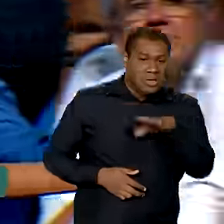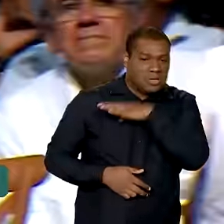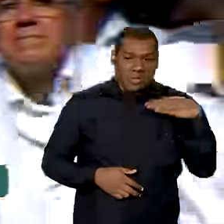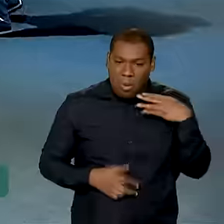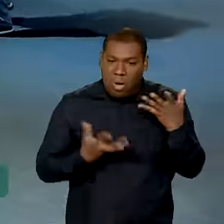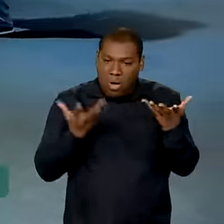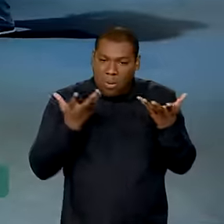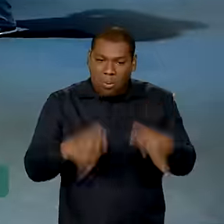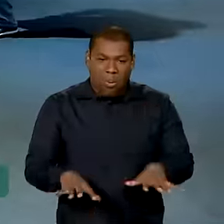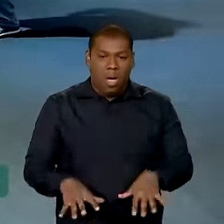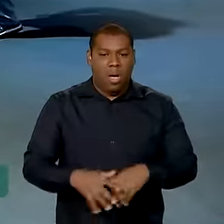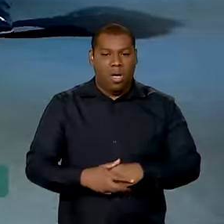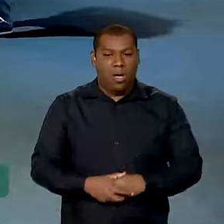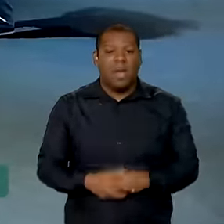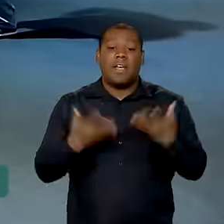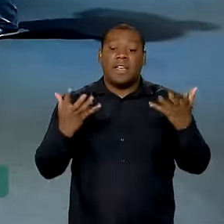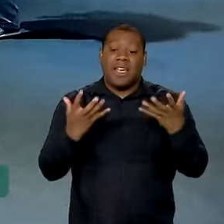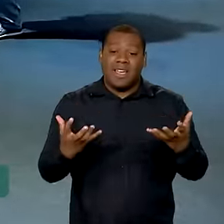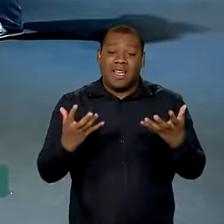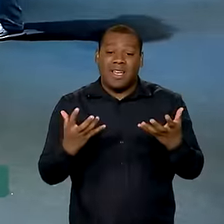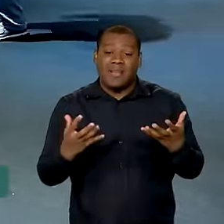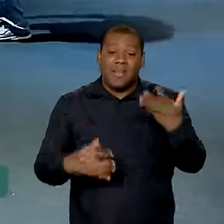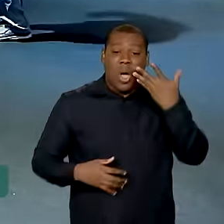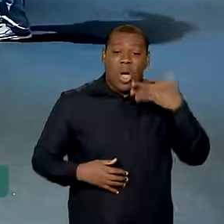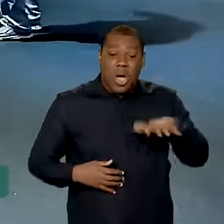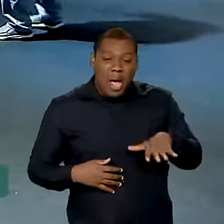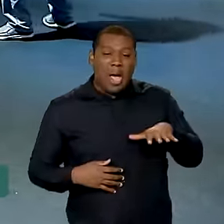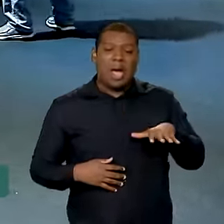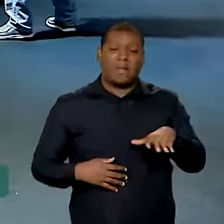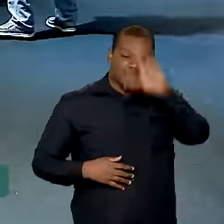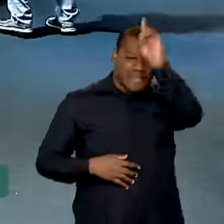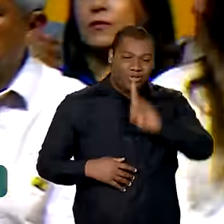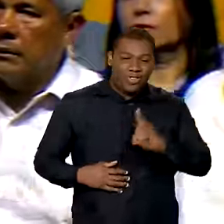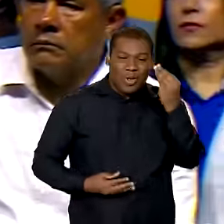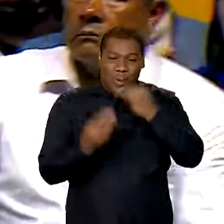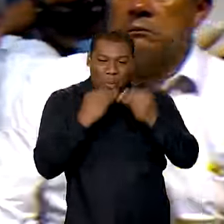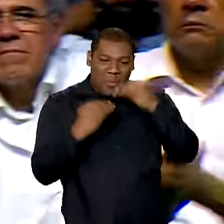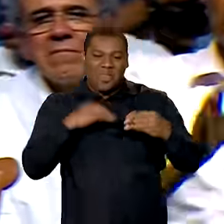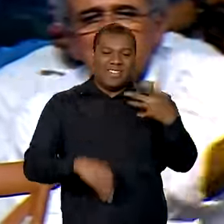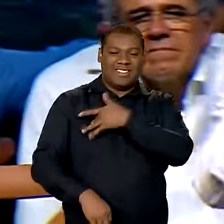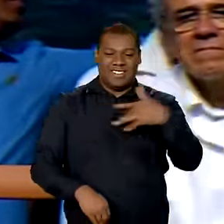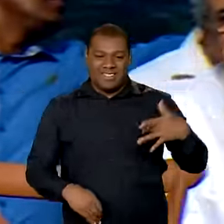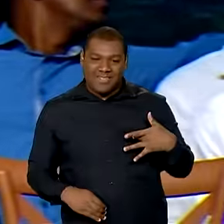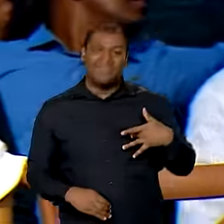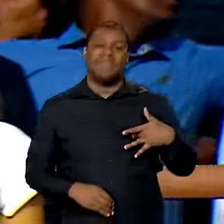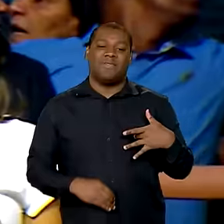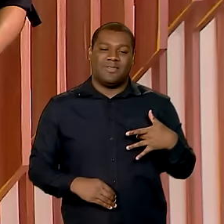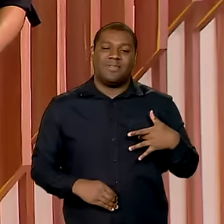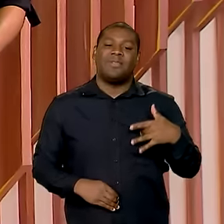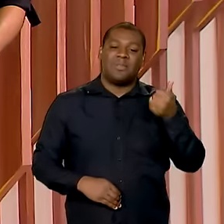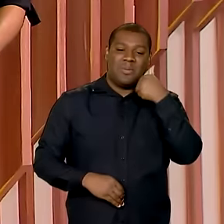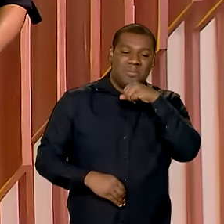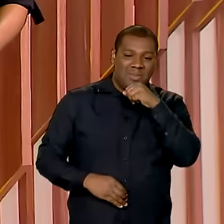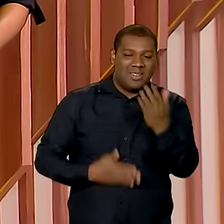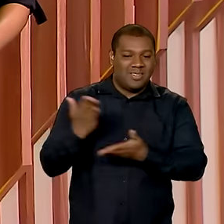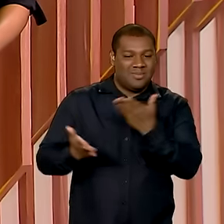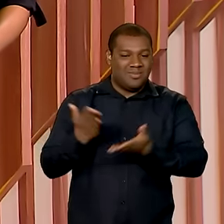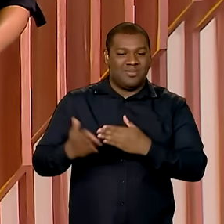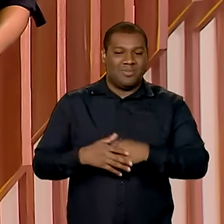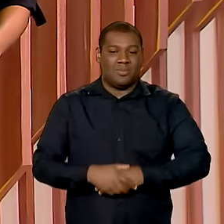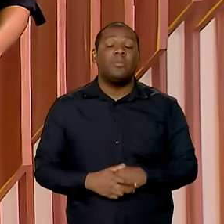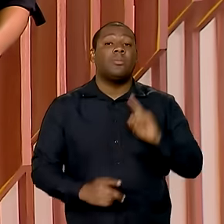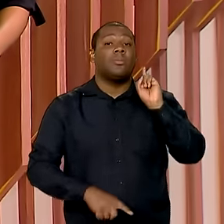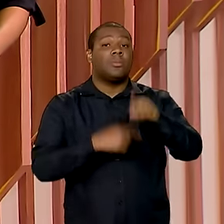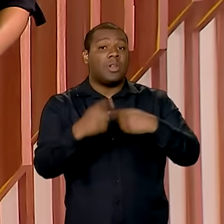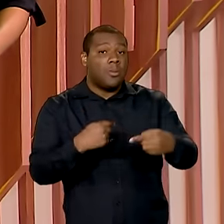Nós queremos crianças com barriga cheia e com saúde, tendo cuidado pela mãe. A